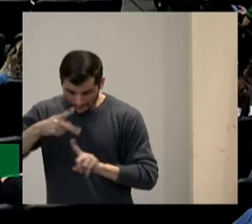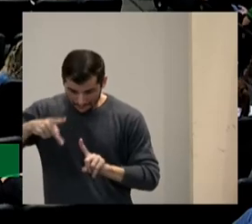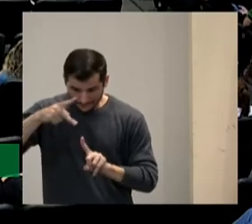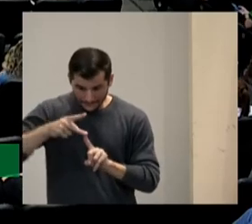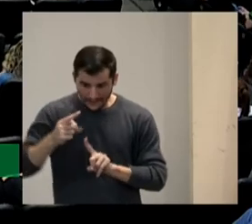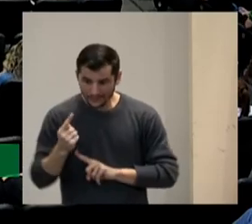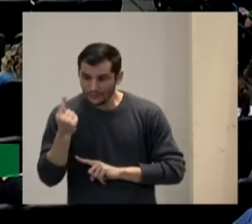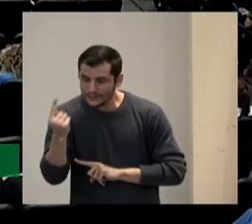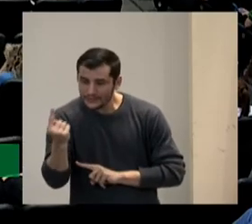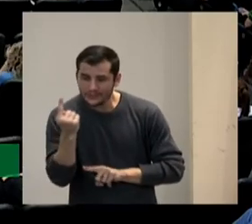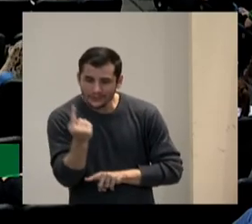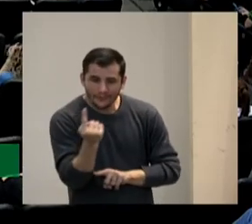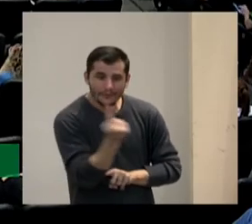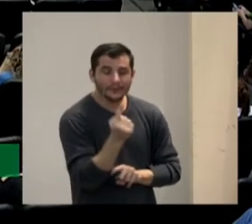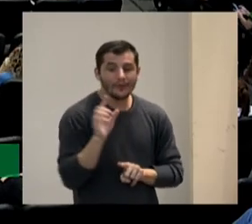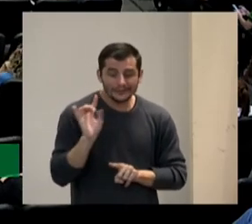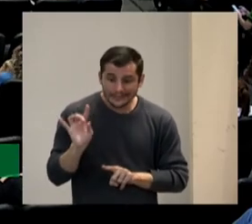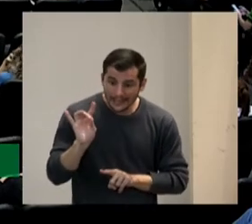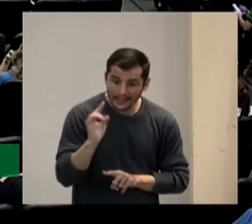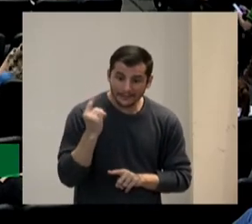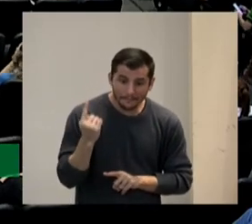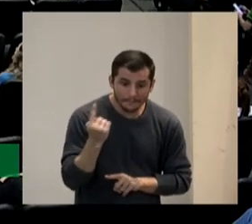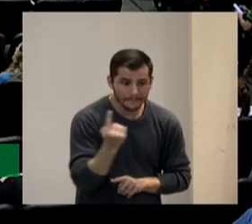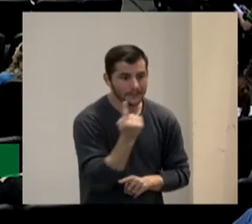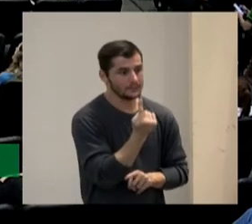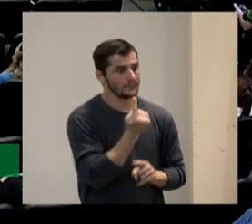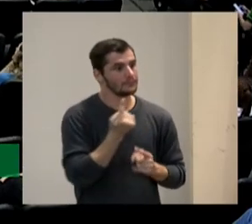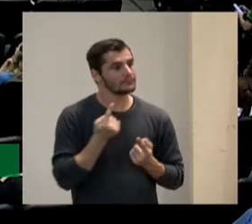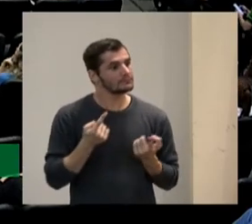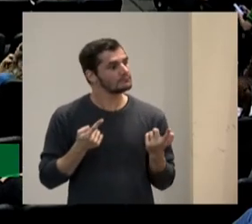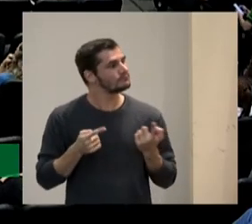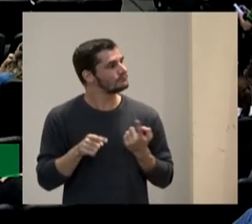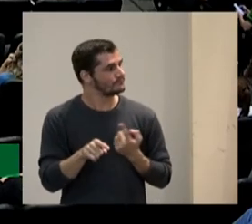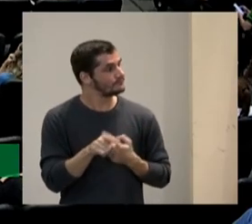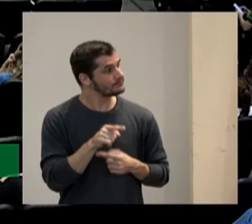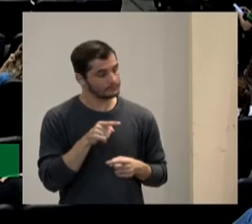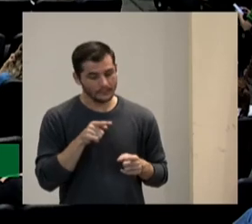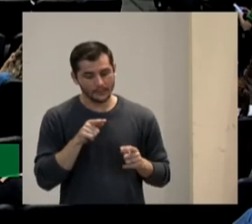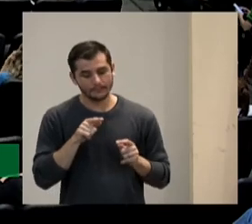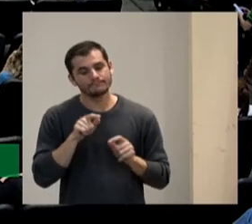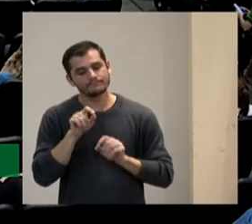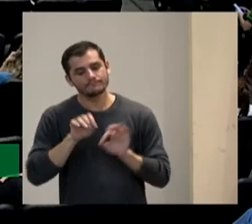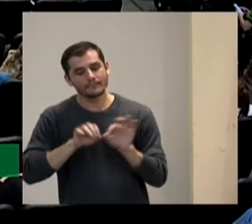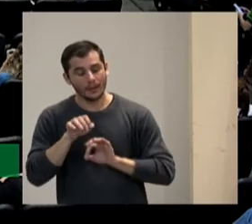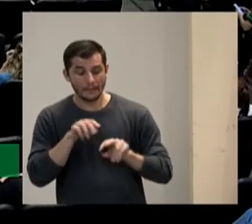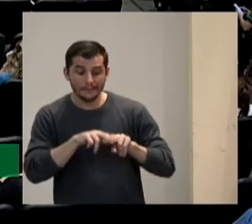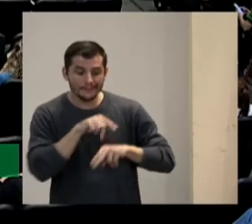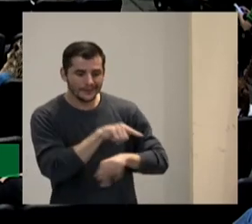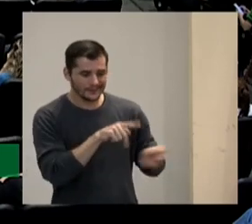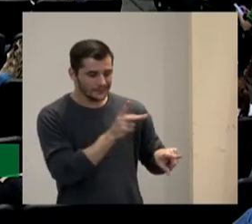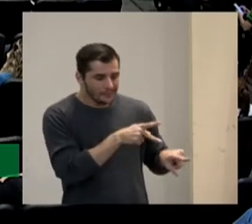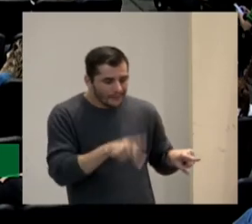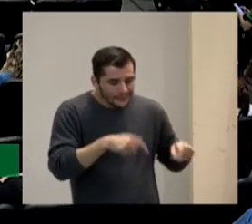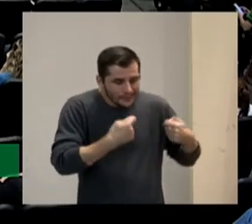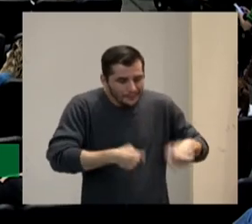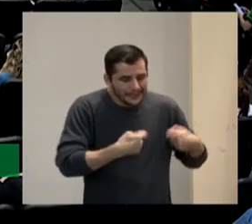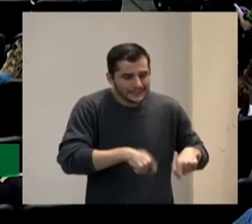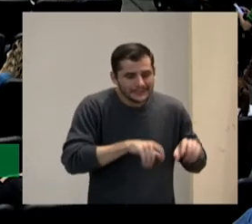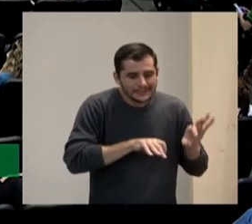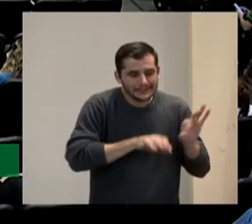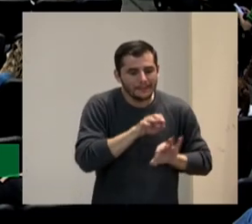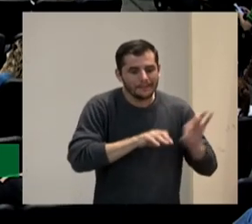algo realizado para uma pessoa para um momento concreto portanto o professor tem que trabalhar no mínimo com dois